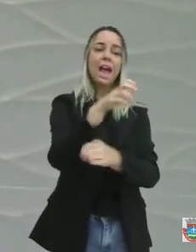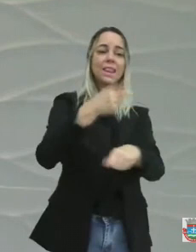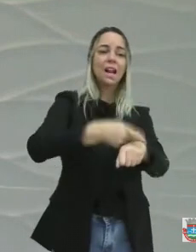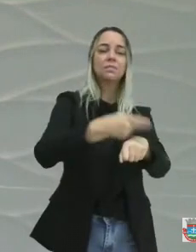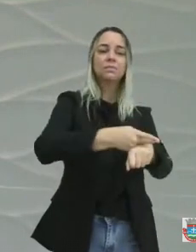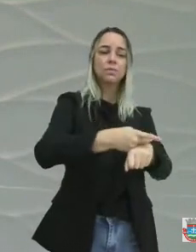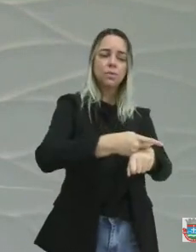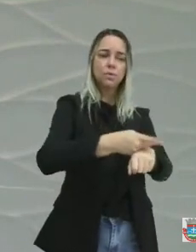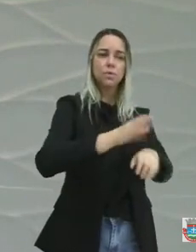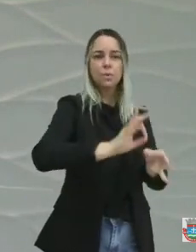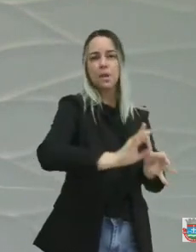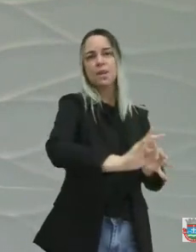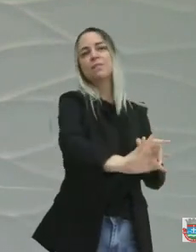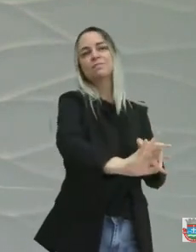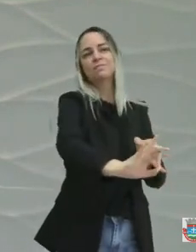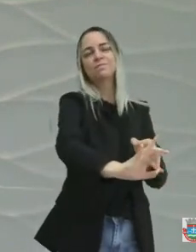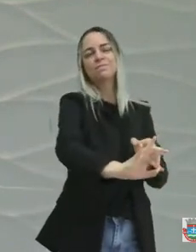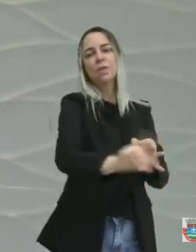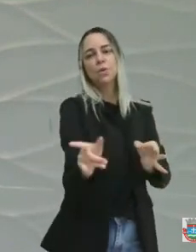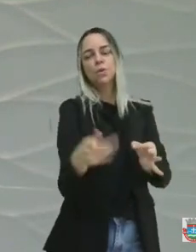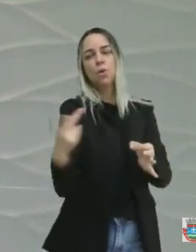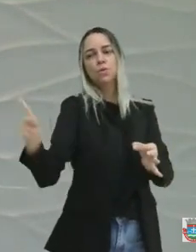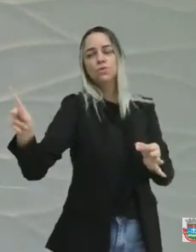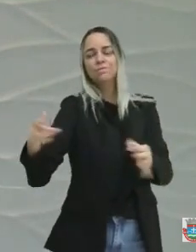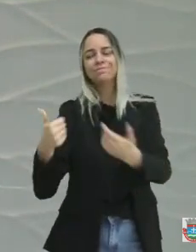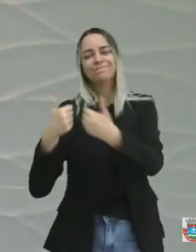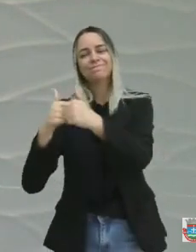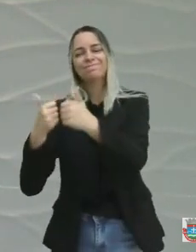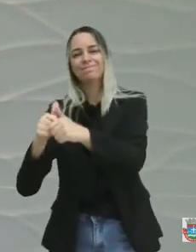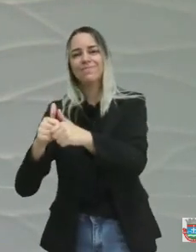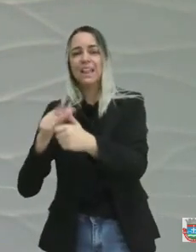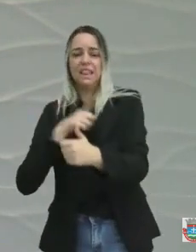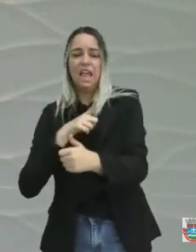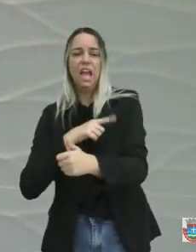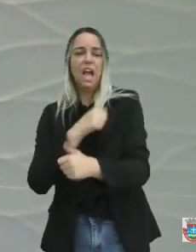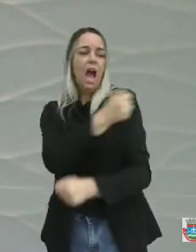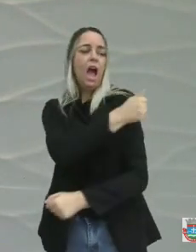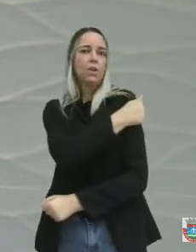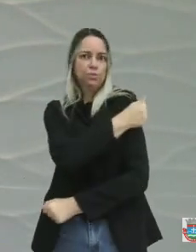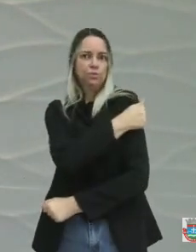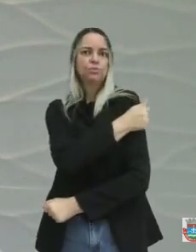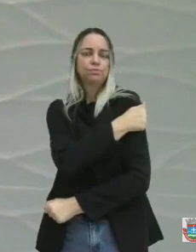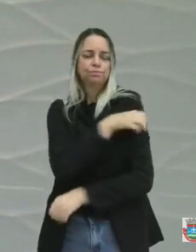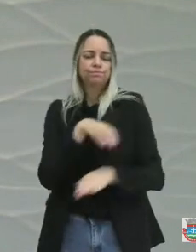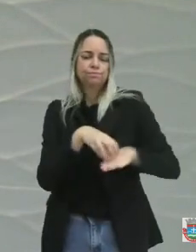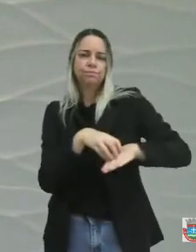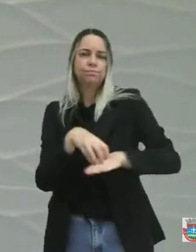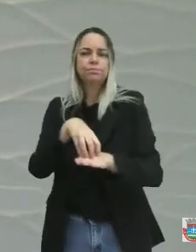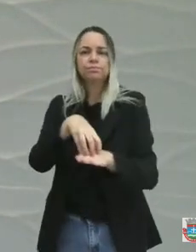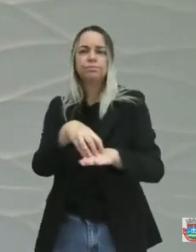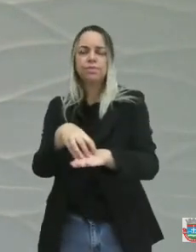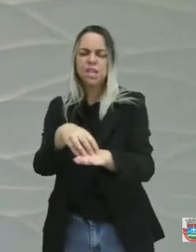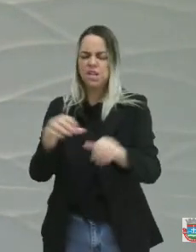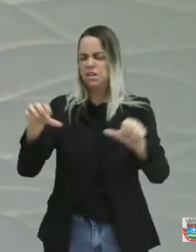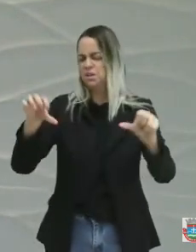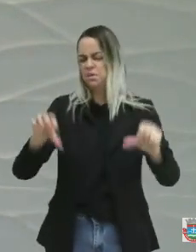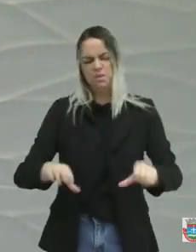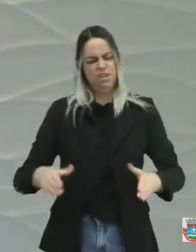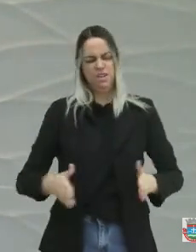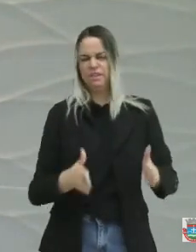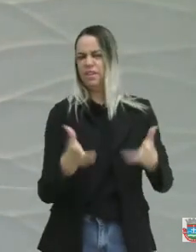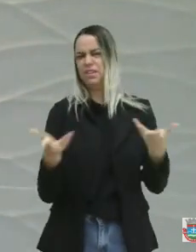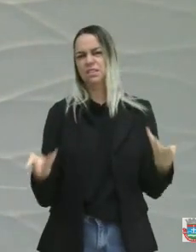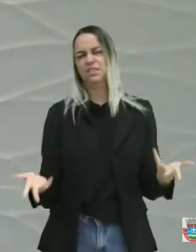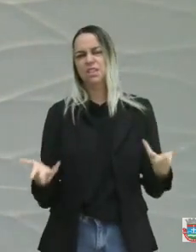que passa o ônibus de estudante, o maior absurdo do mundo está naquela estrada. Nós estamos vendo aqui o empresário Zé Almeida